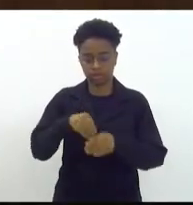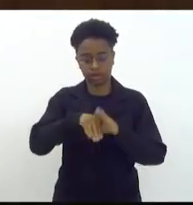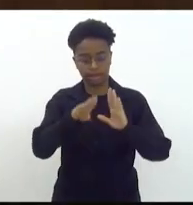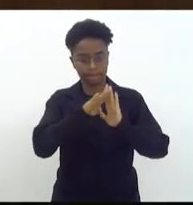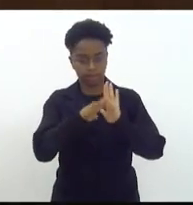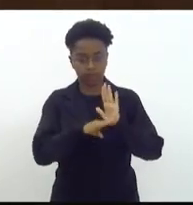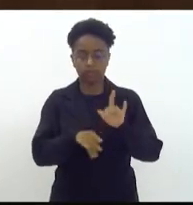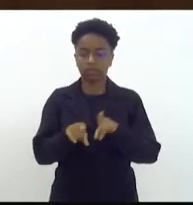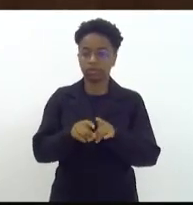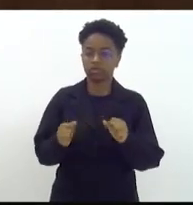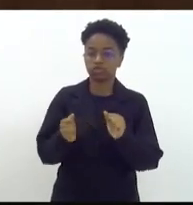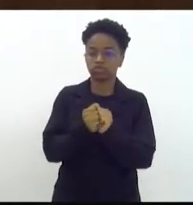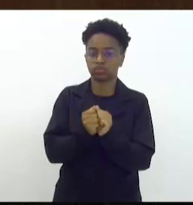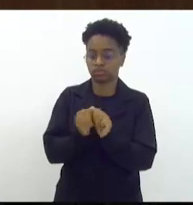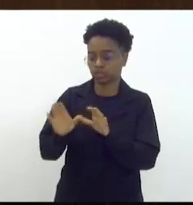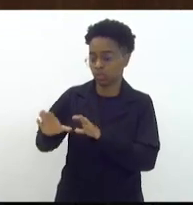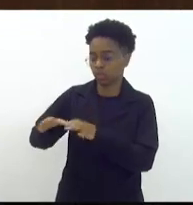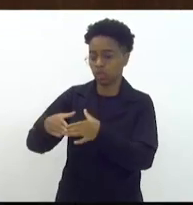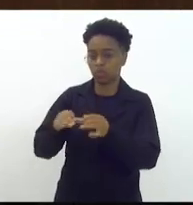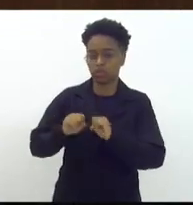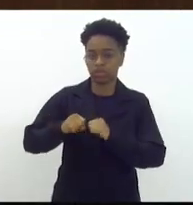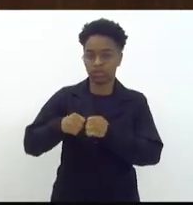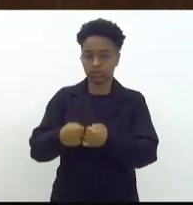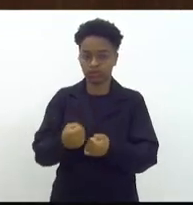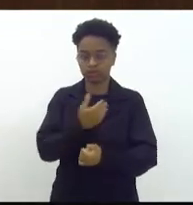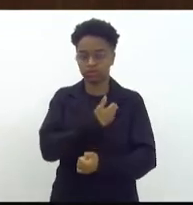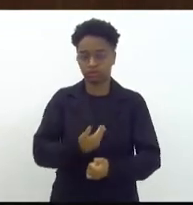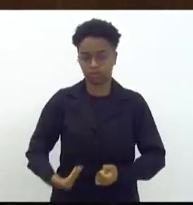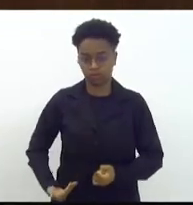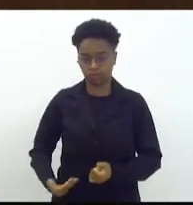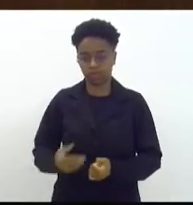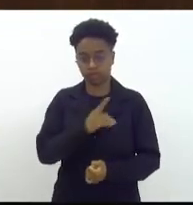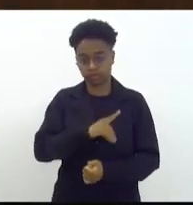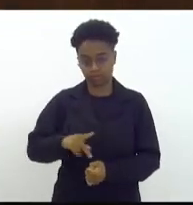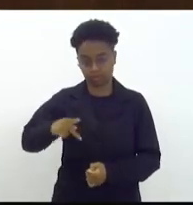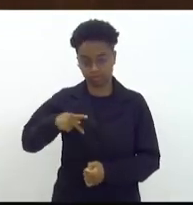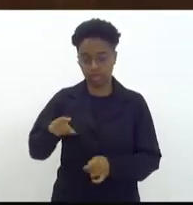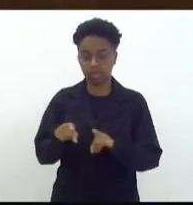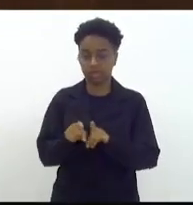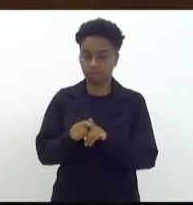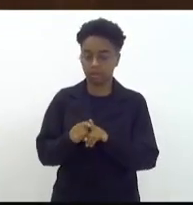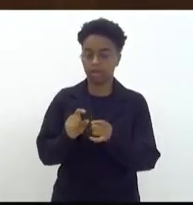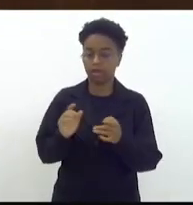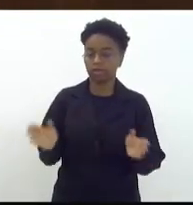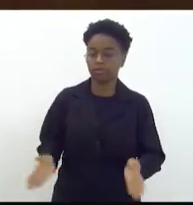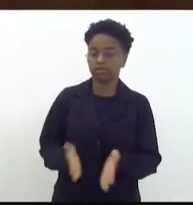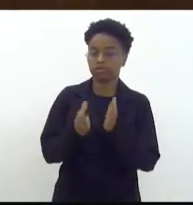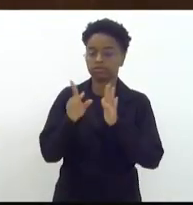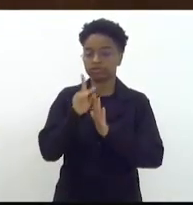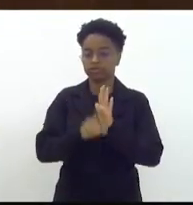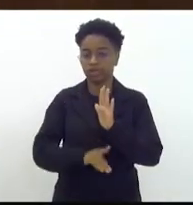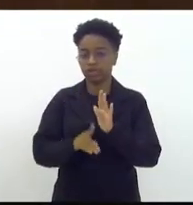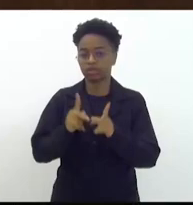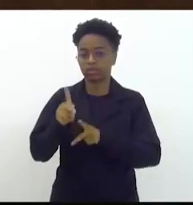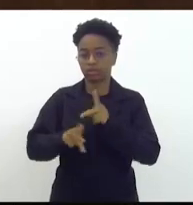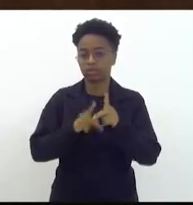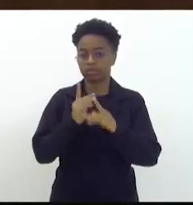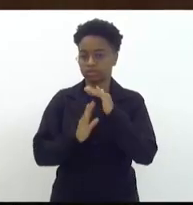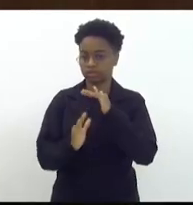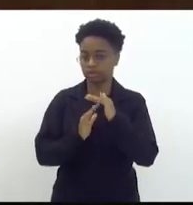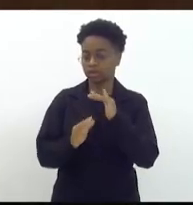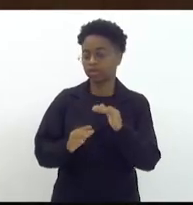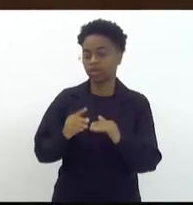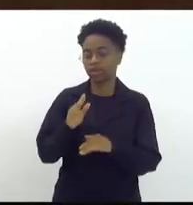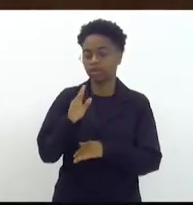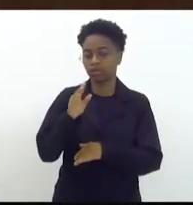juntamente também com o nosso comboio da Defensoria Pública, ampliando e promovendo direitos da população migrante por todo o